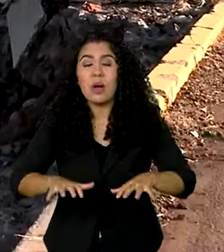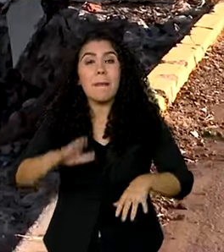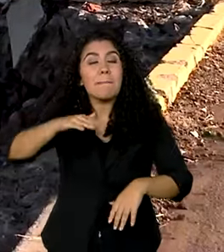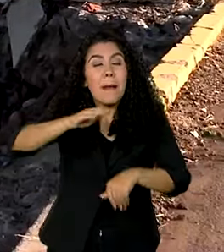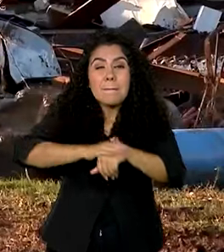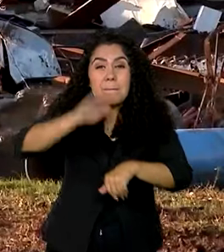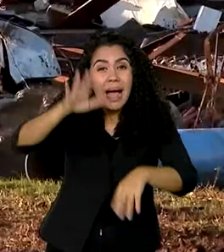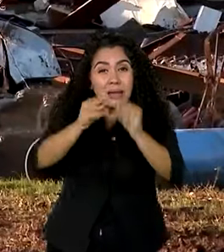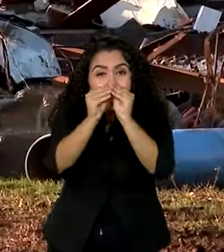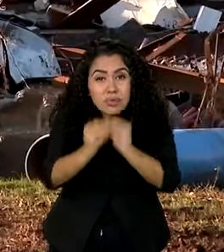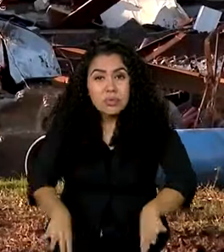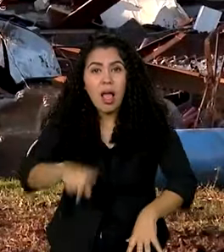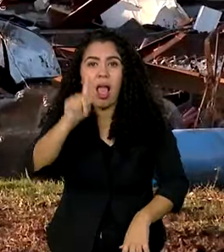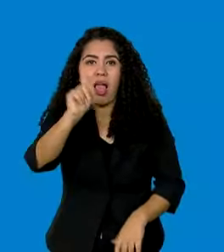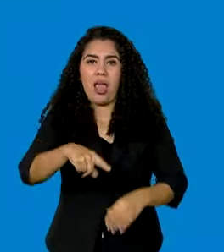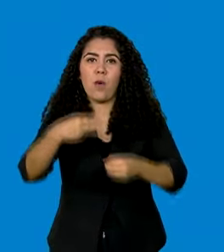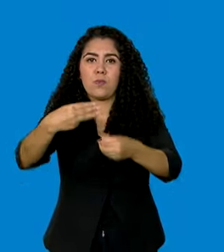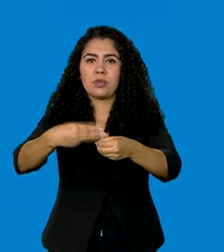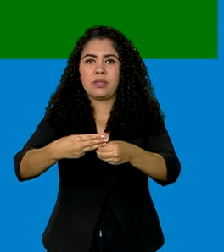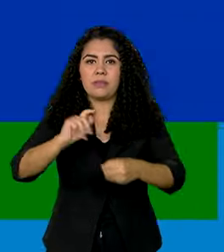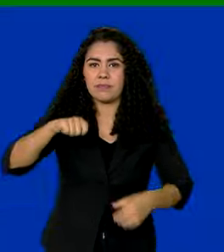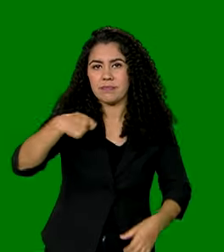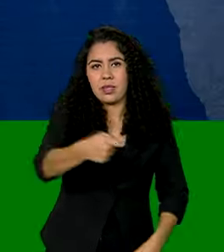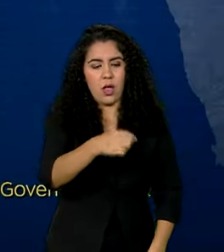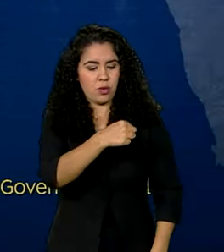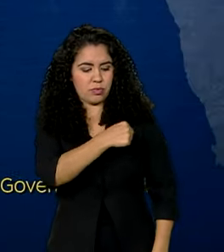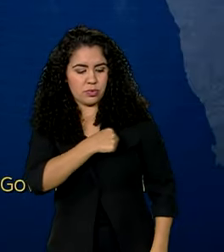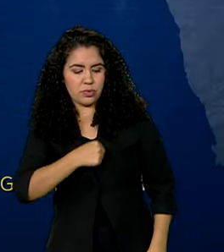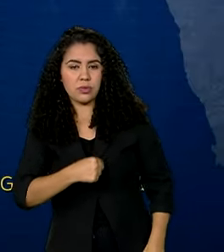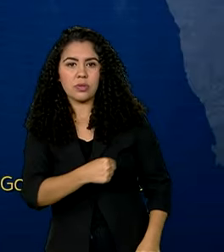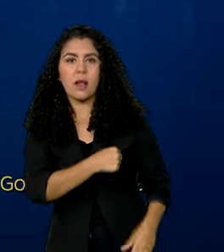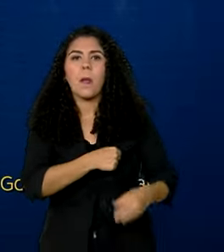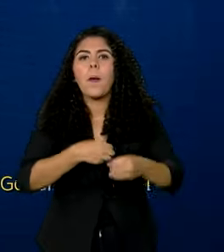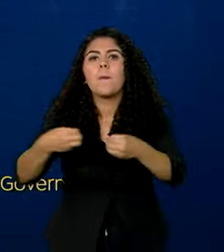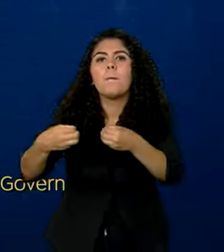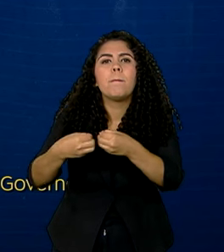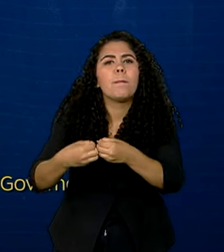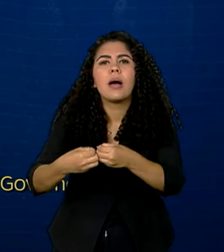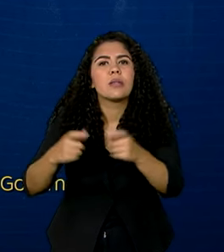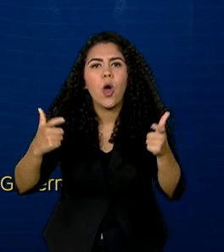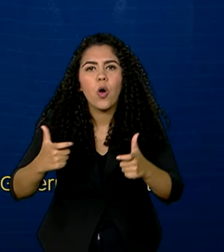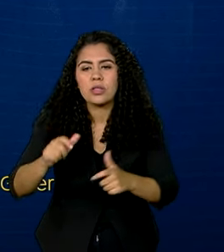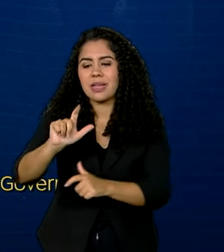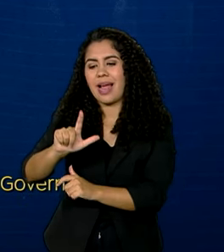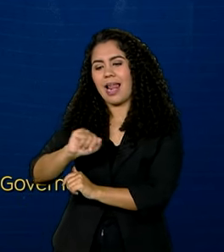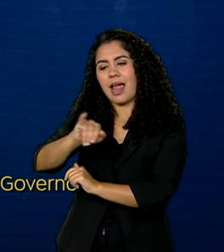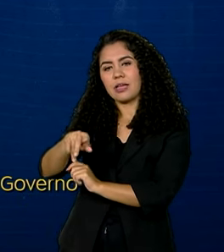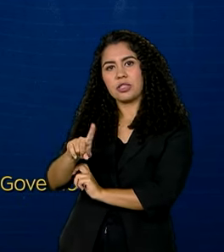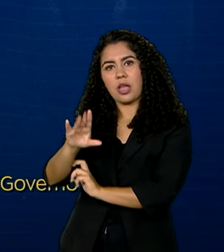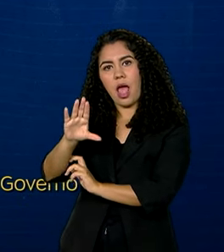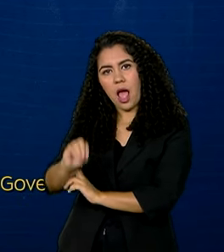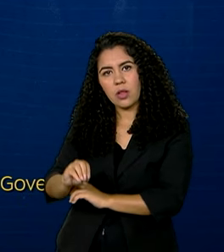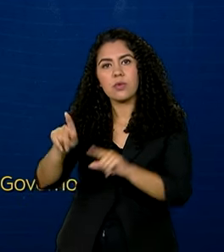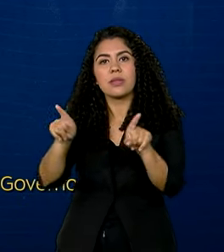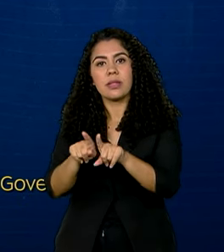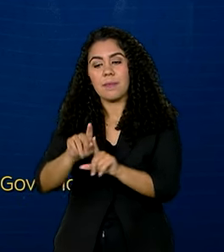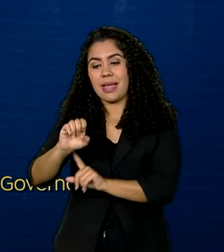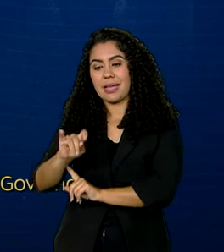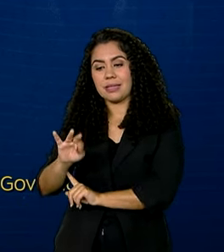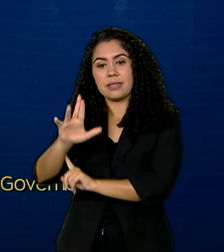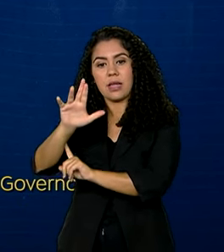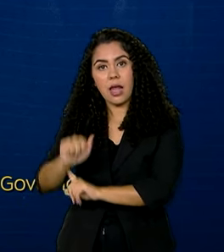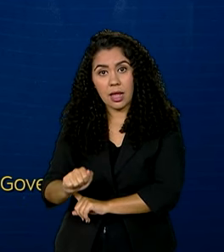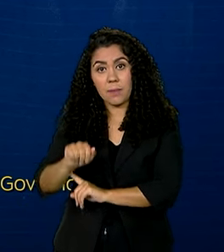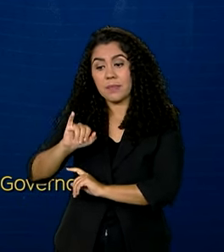atingidas foi Cruzeiro do Sul. A cidade fica próxima a Lajeado e Estrela. Segundo o último censo do IBGE,